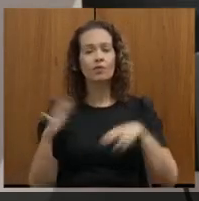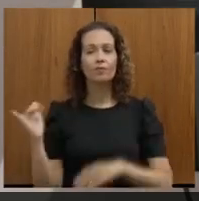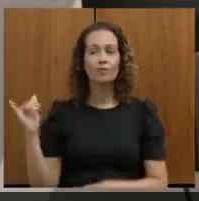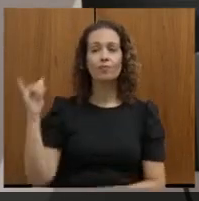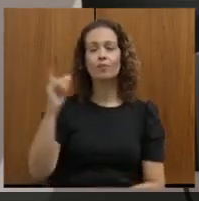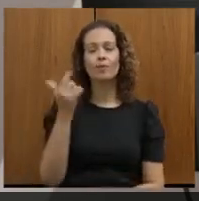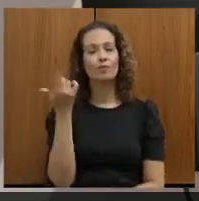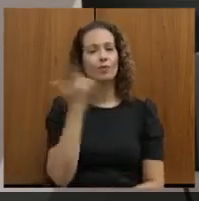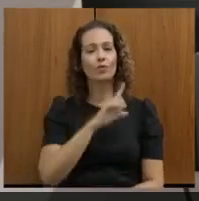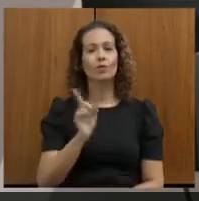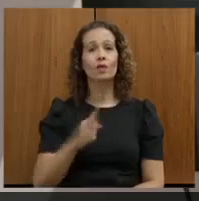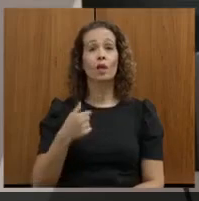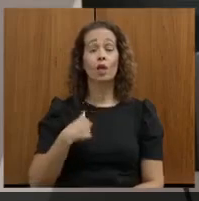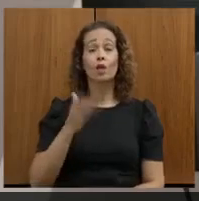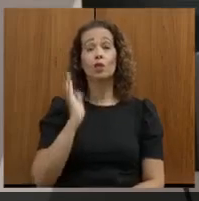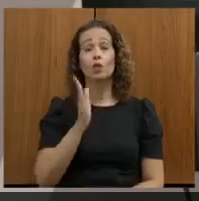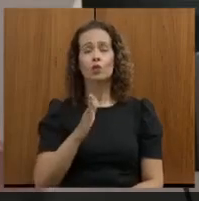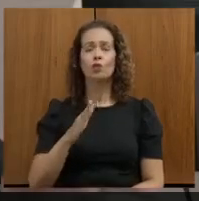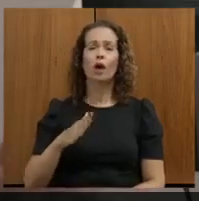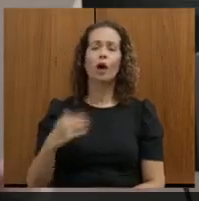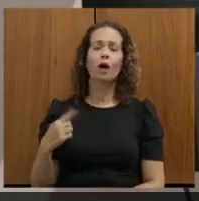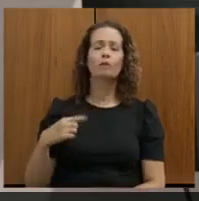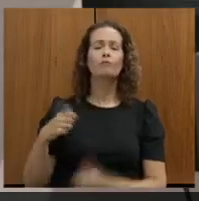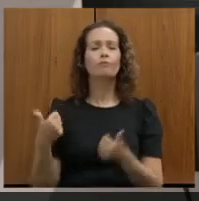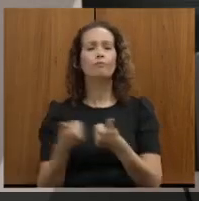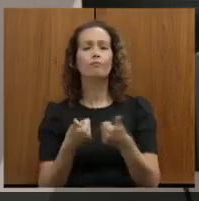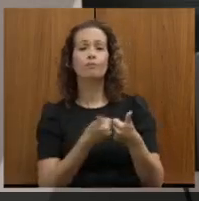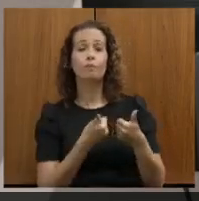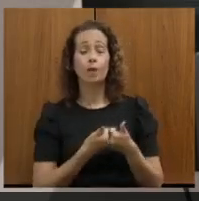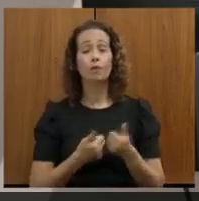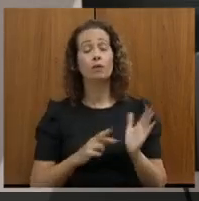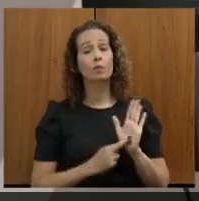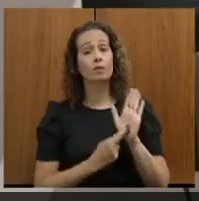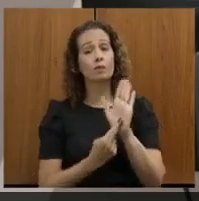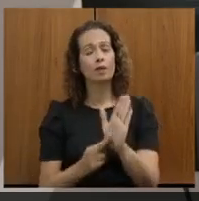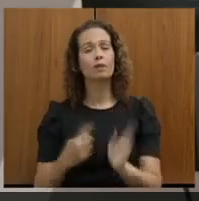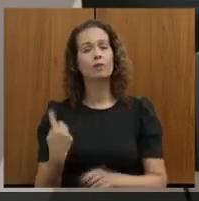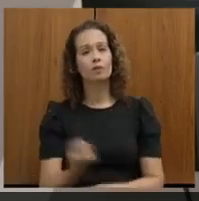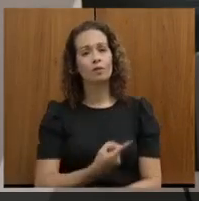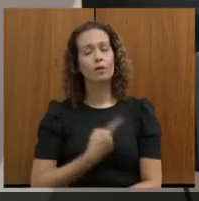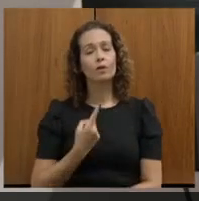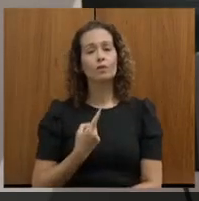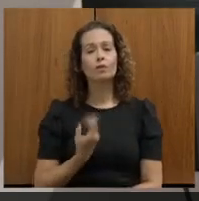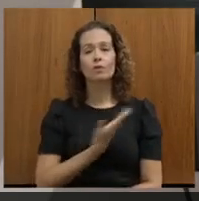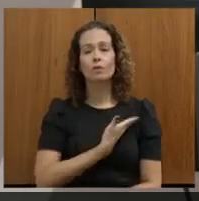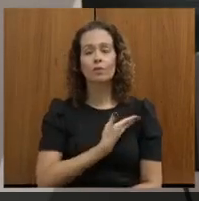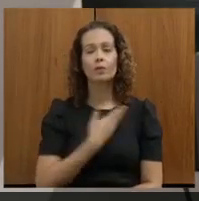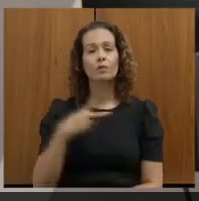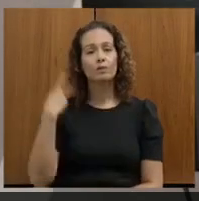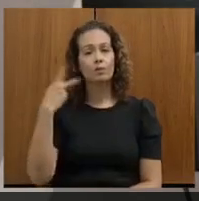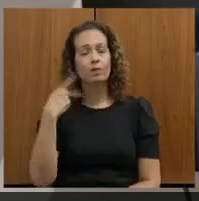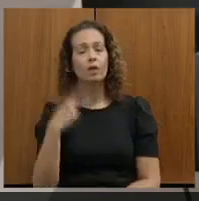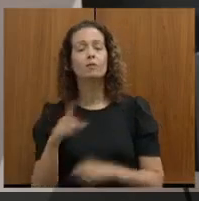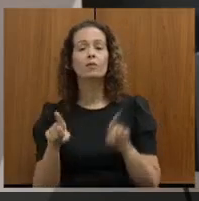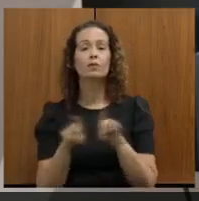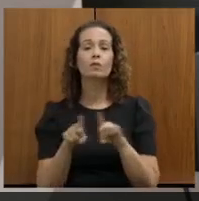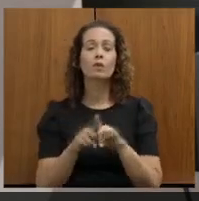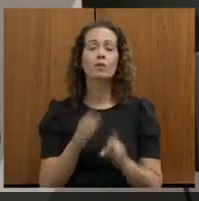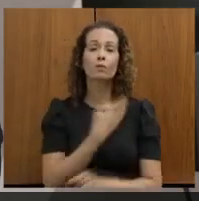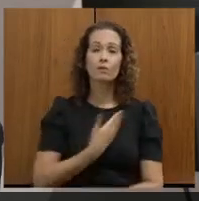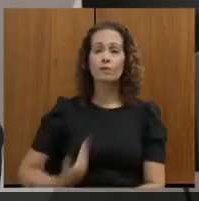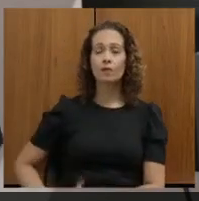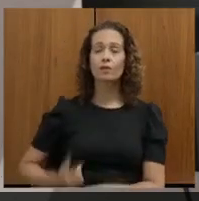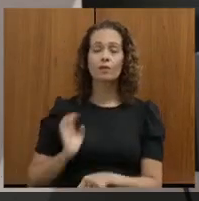eu já estava rodando a região, representei os nossos companheiros parlamentares, como o governo do Estado, através do Robson,